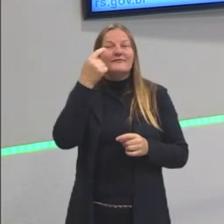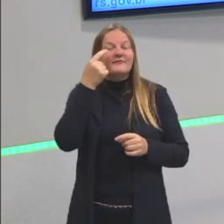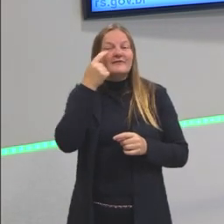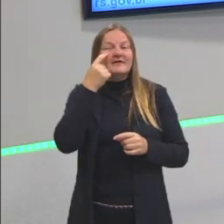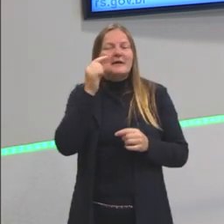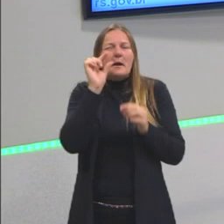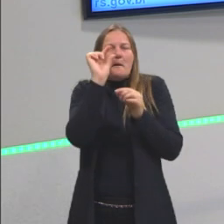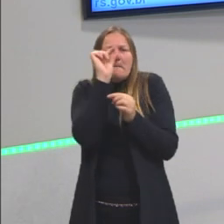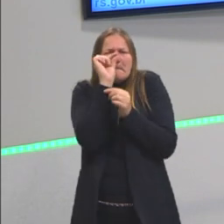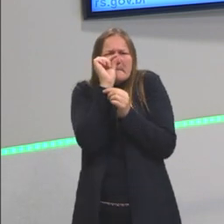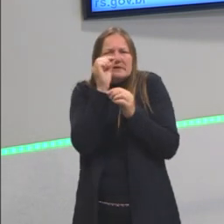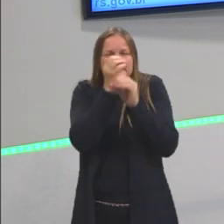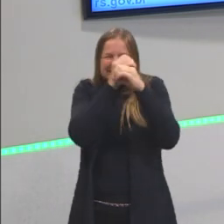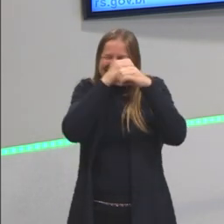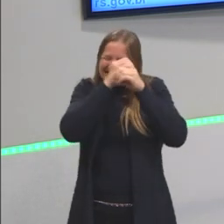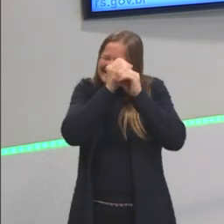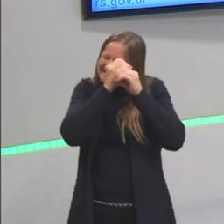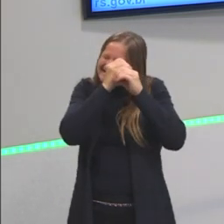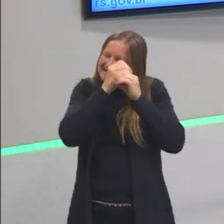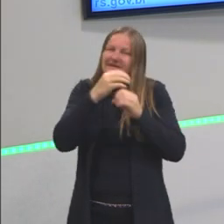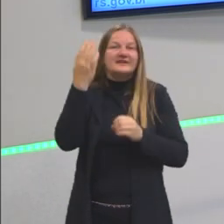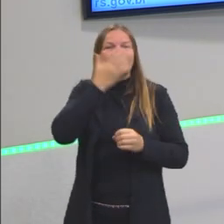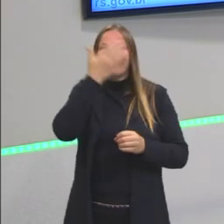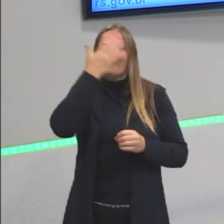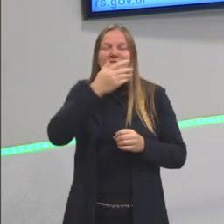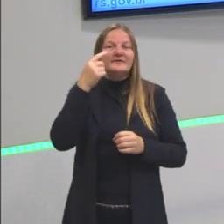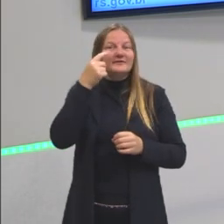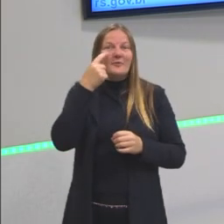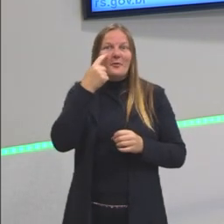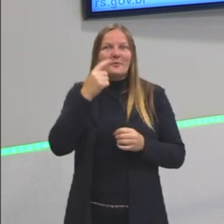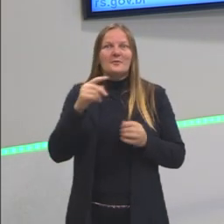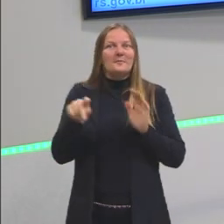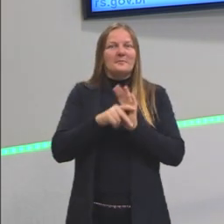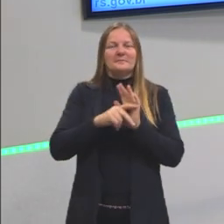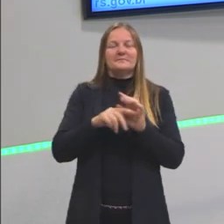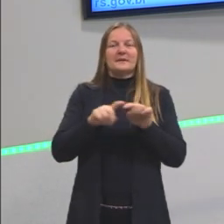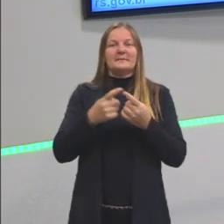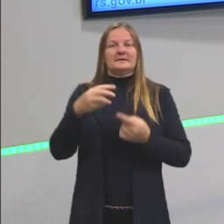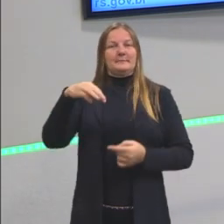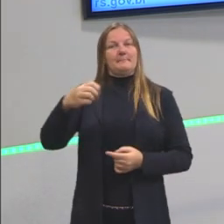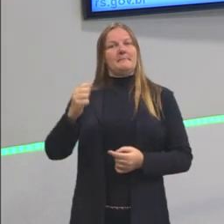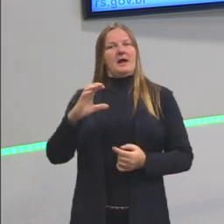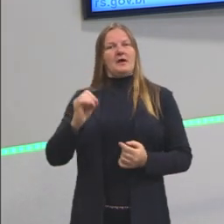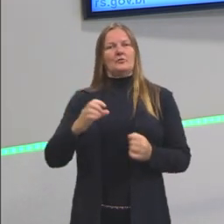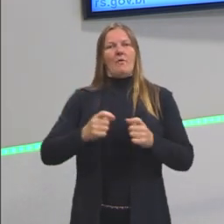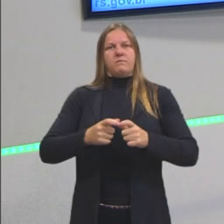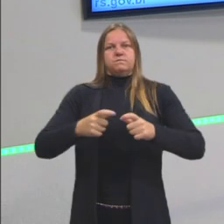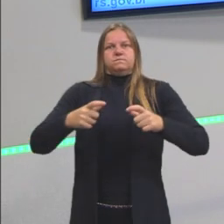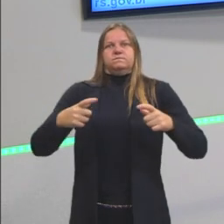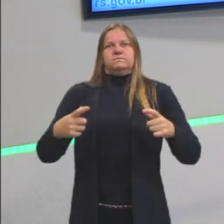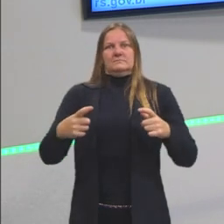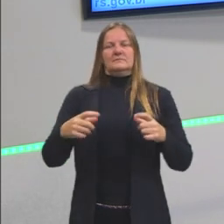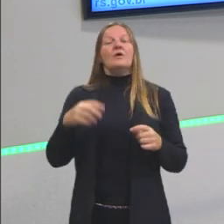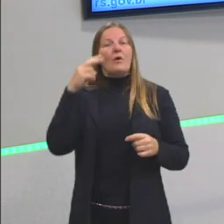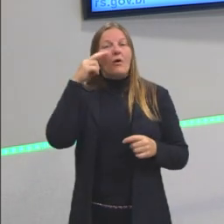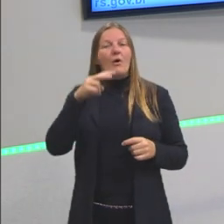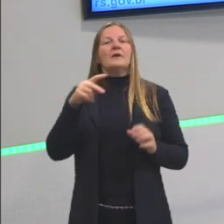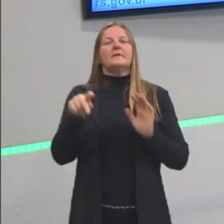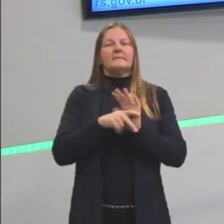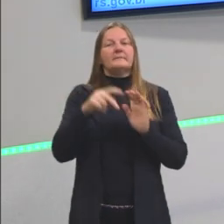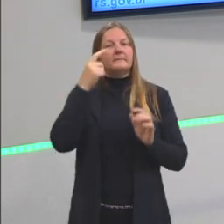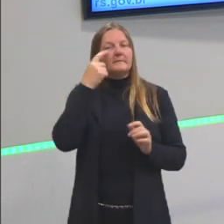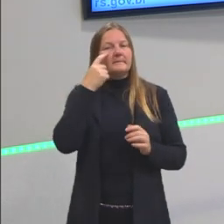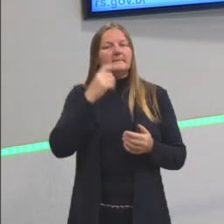muito pequenas. Coisas que a gente, às vezes, não consegue ver a olho nu. Agora, macroscópica, a gente consegue ver a olho nu.